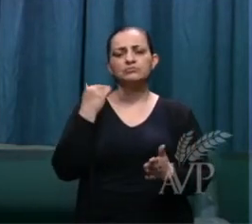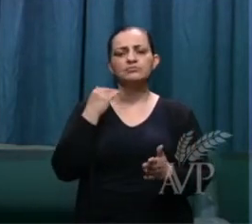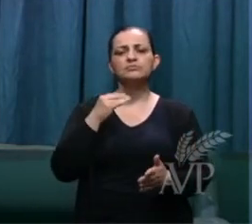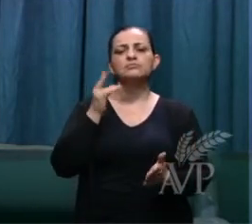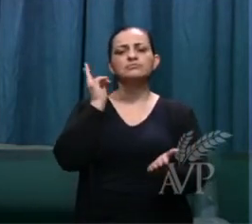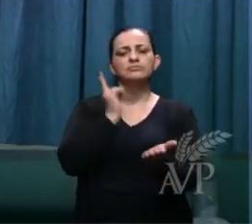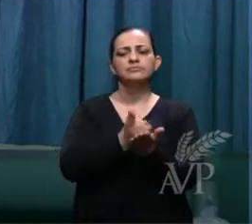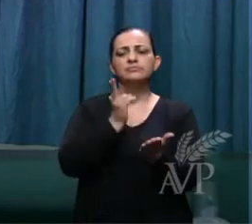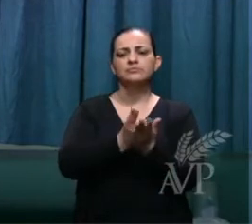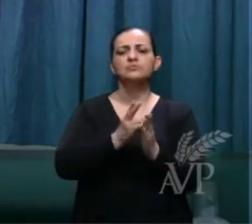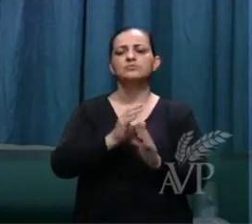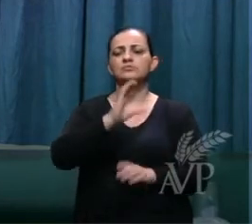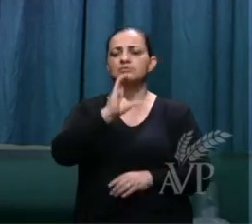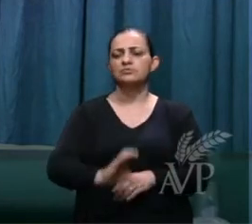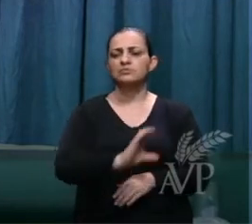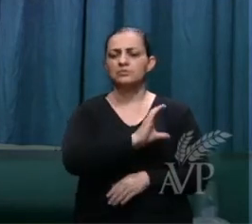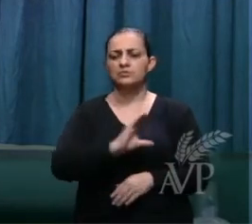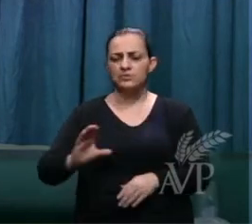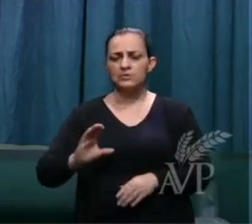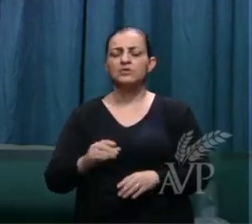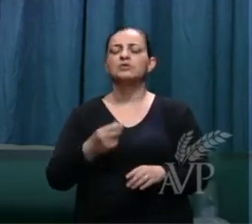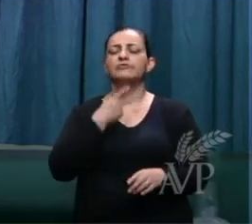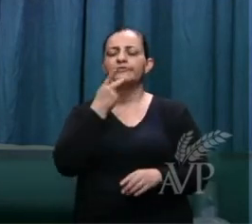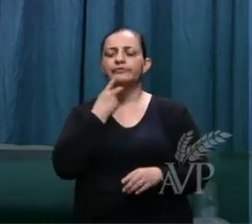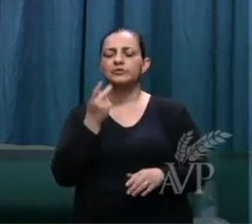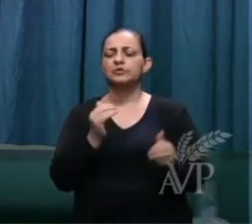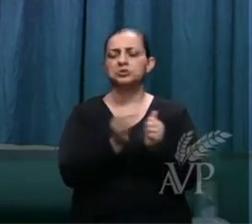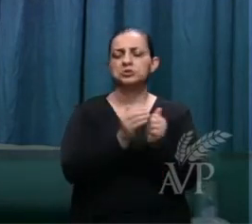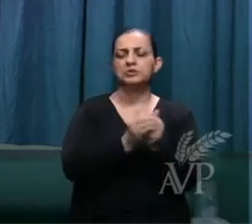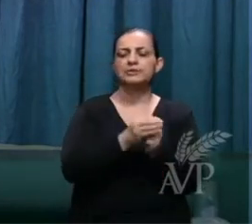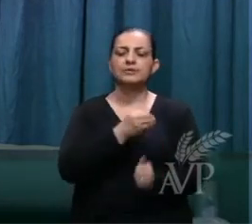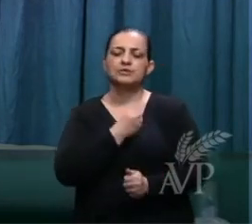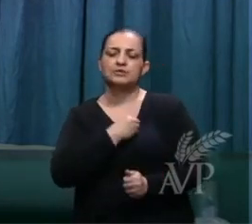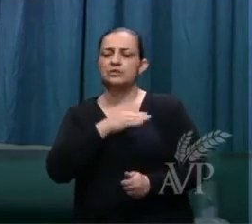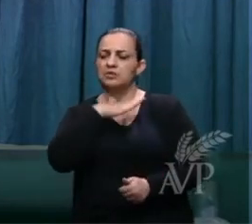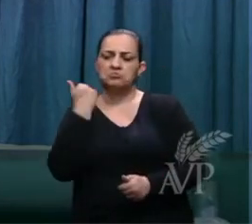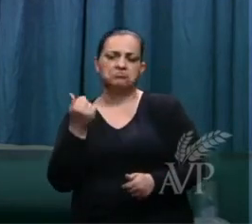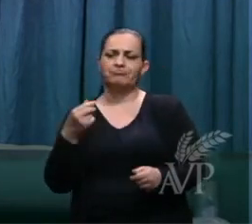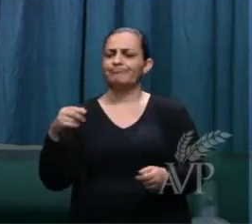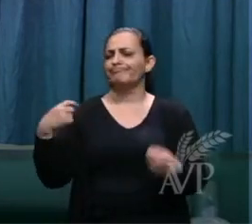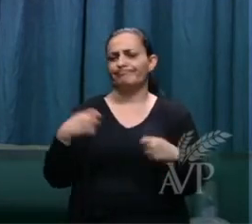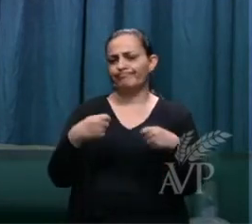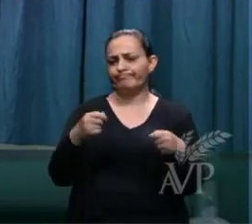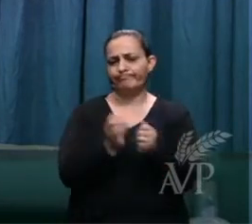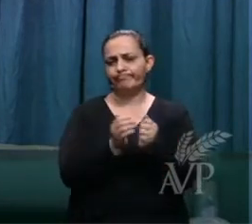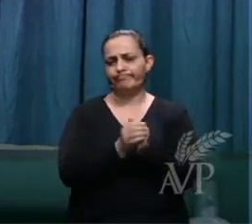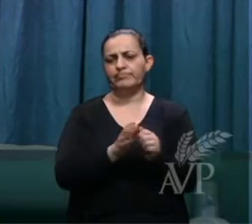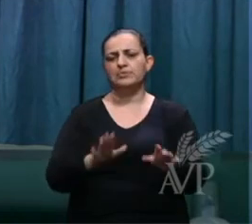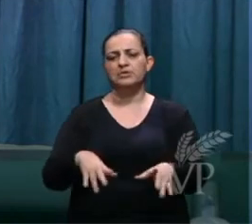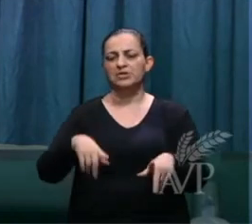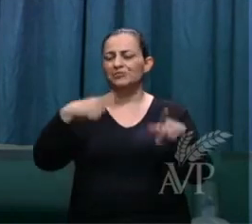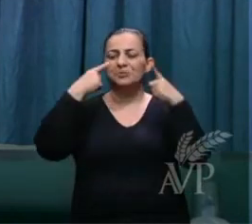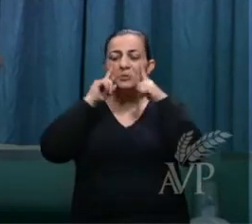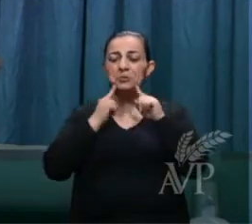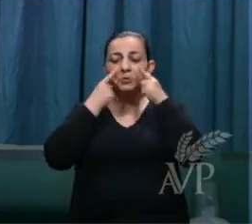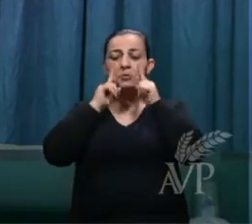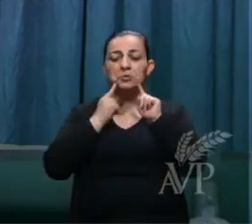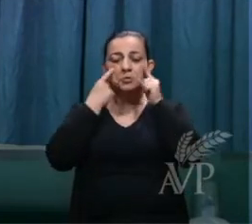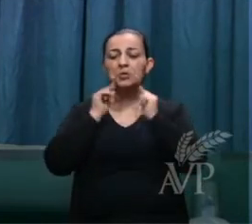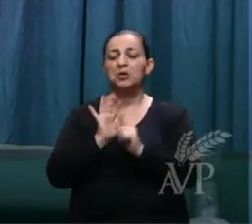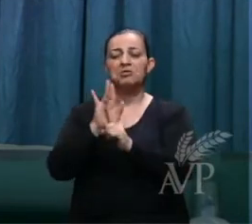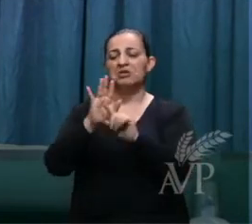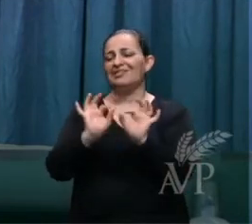ditado católico quem não reza na vida na morte não adianta então não adianta choro e nem vela